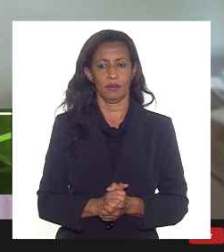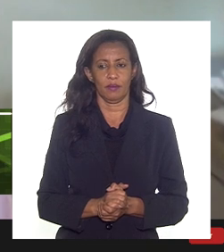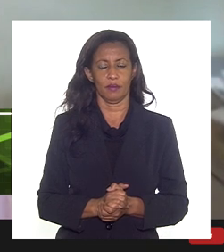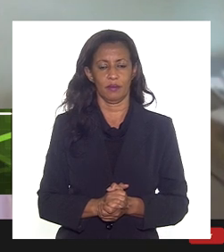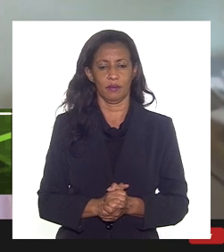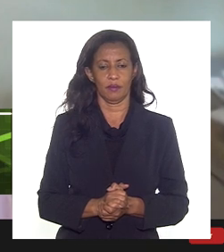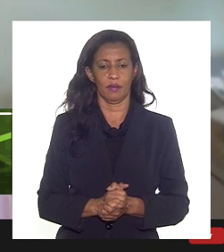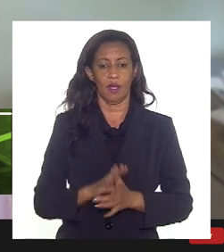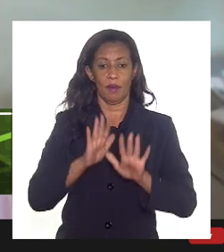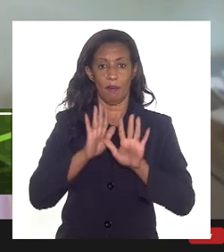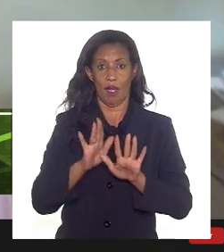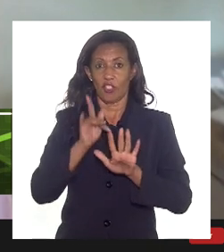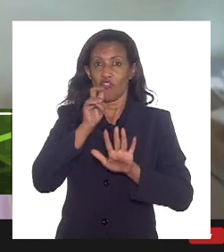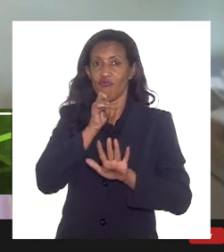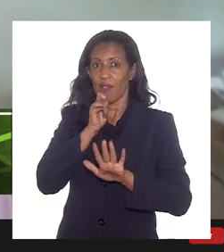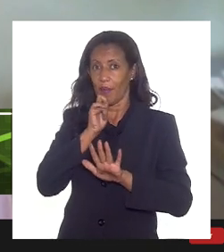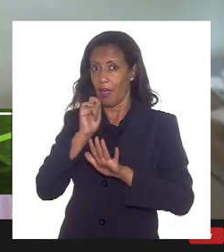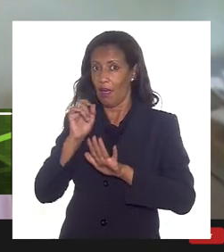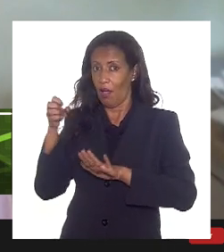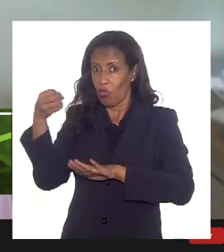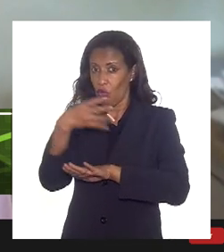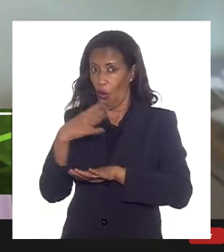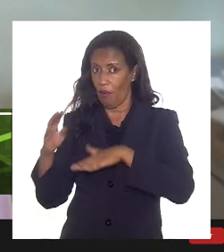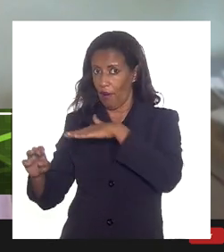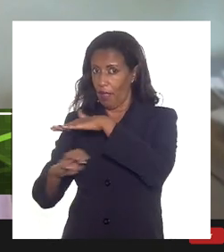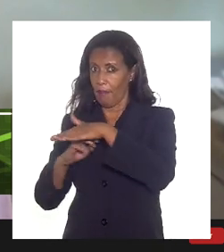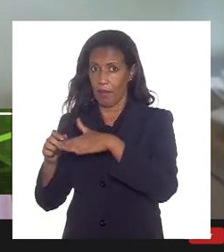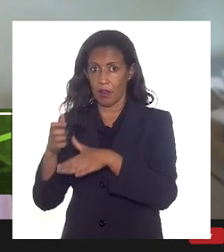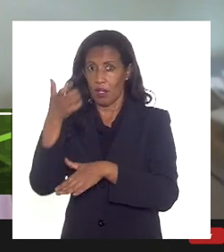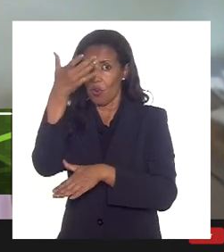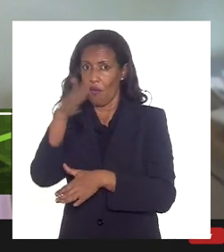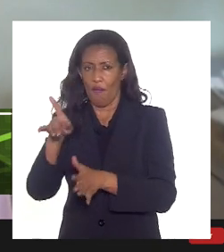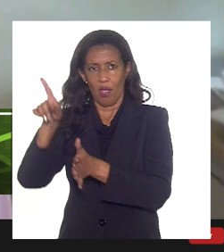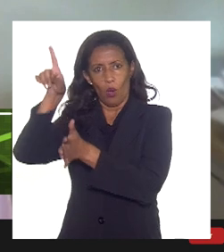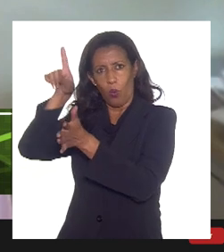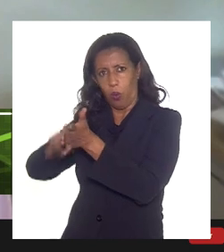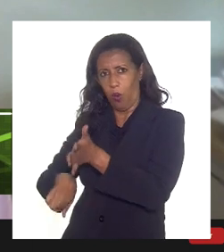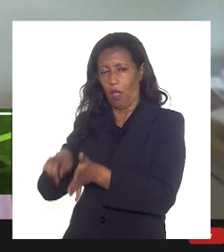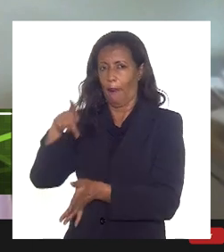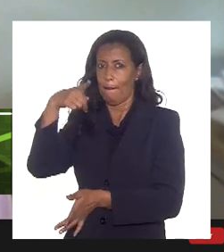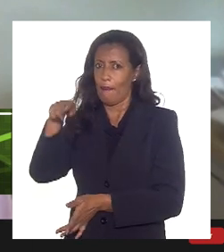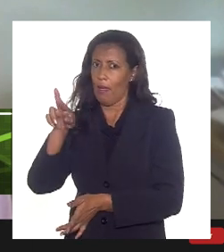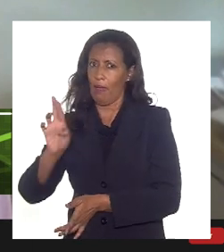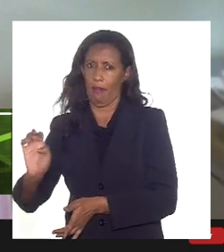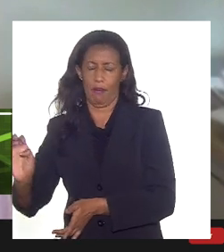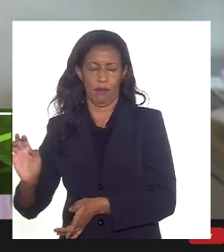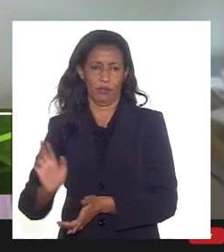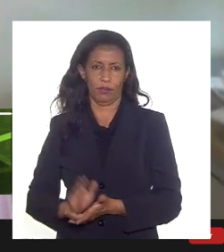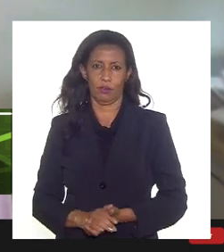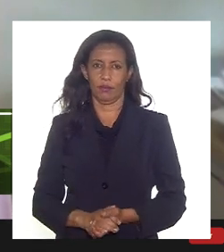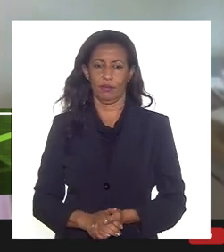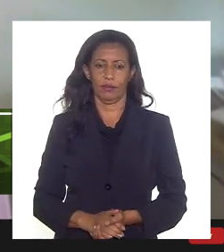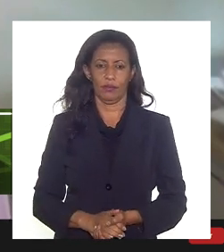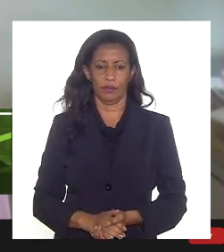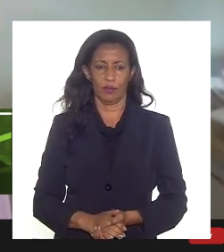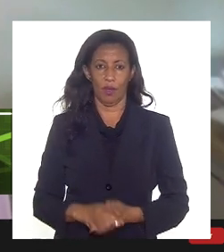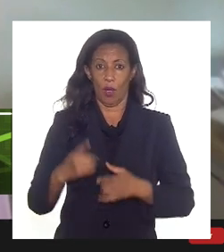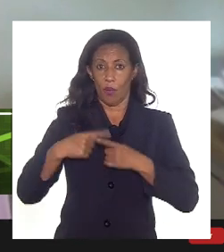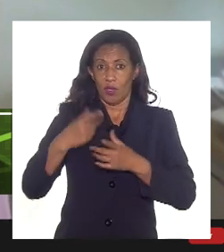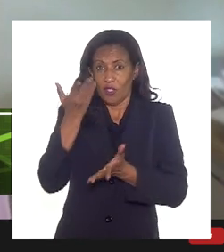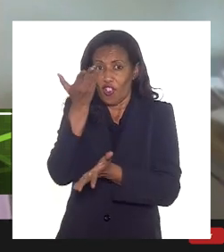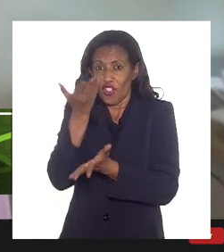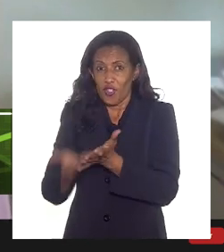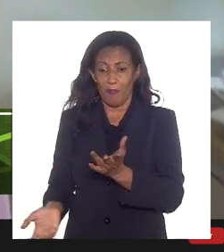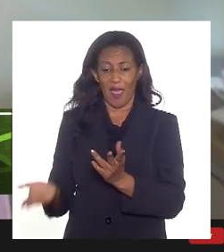não vai querer abater esse preço das PES porque senão a gente perde